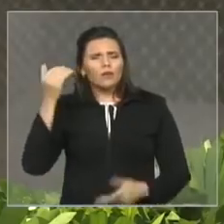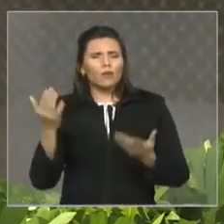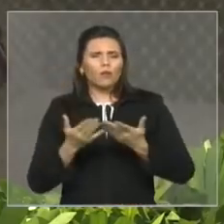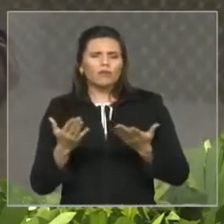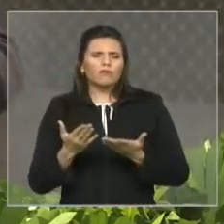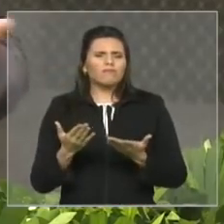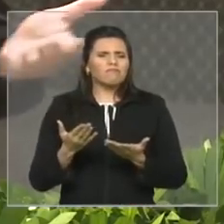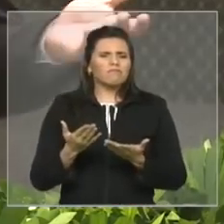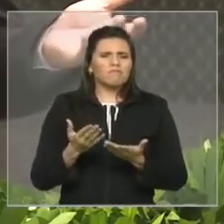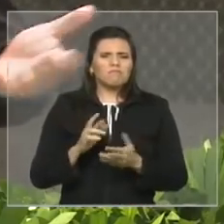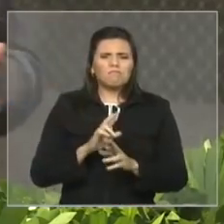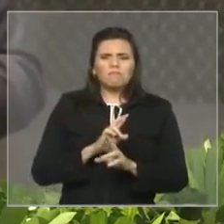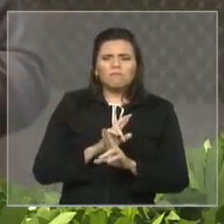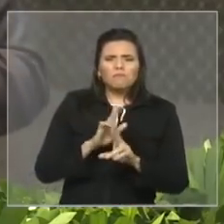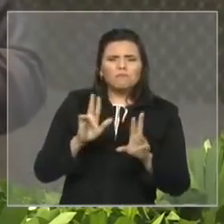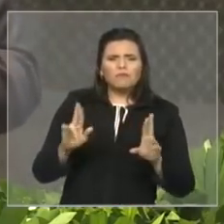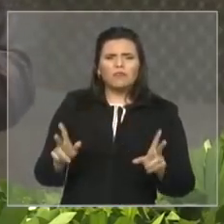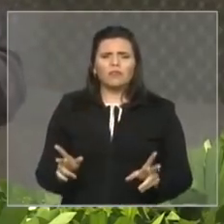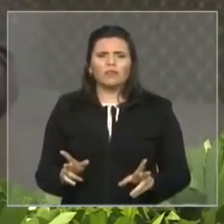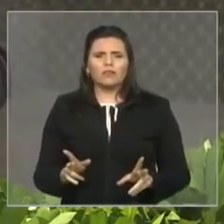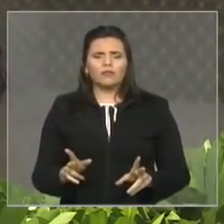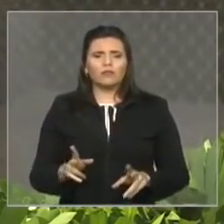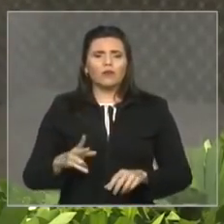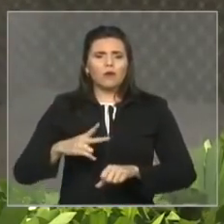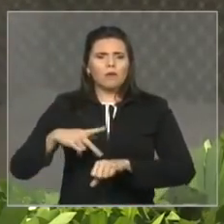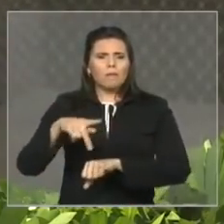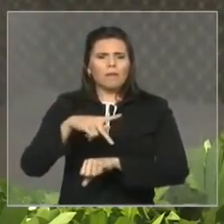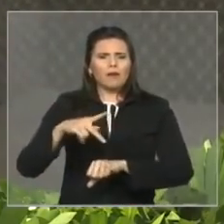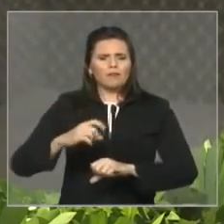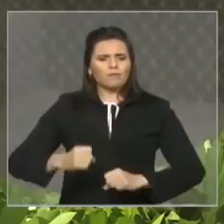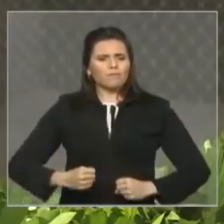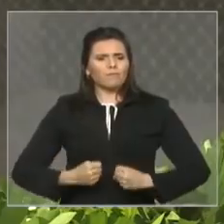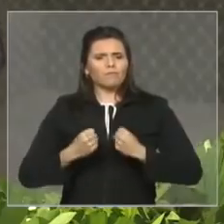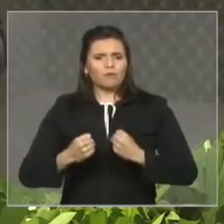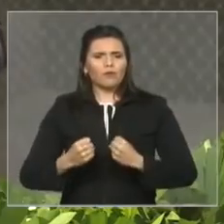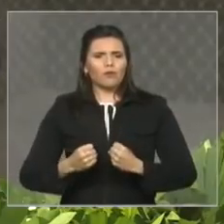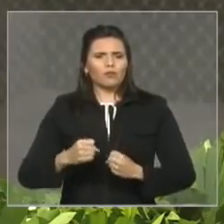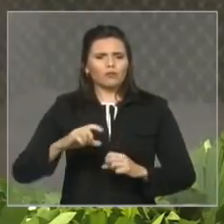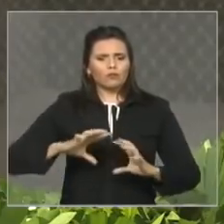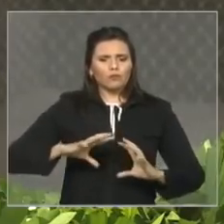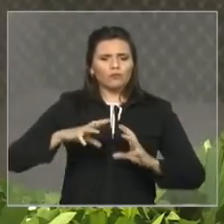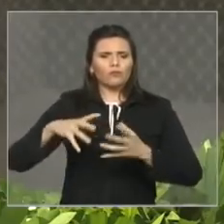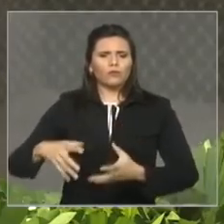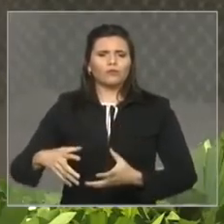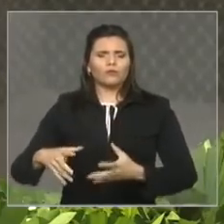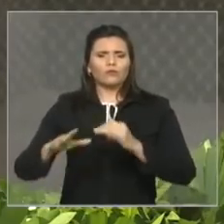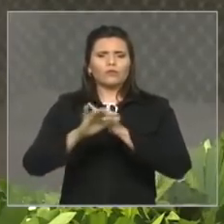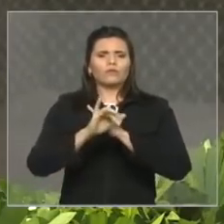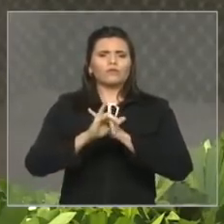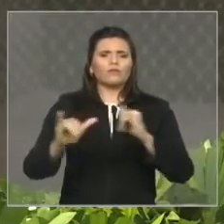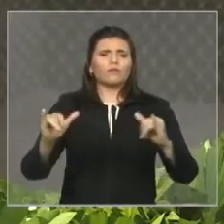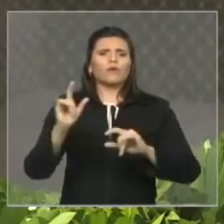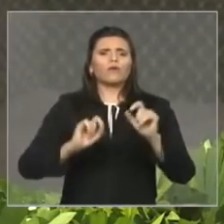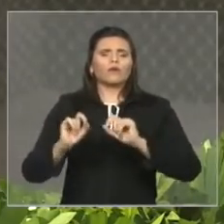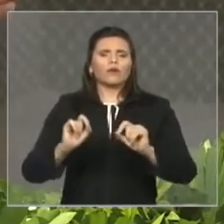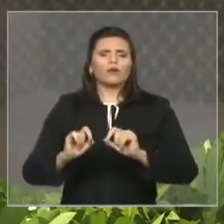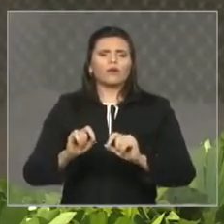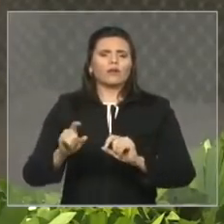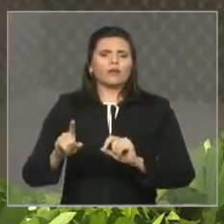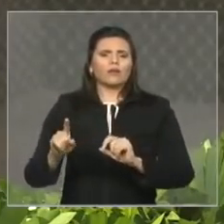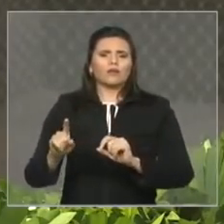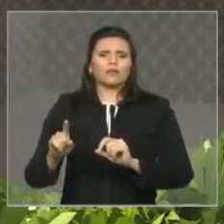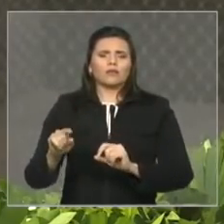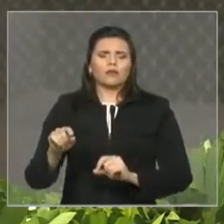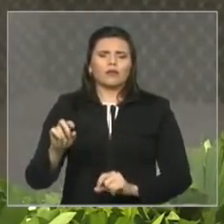Hoje, um dos países mais poderosos do mundo, anunciou sua retirada do sistema da Unesco. Não